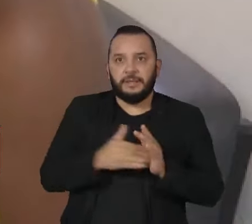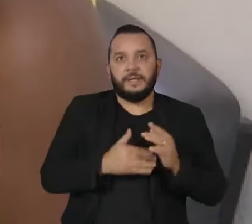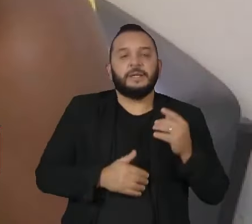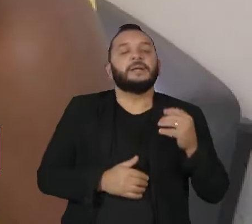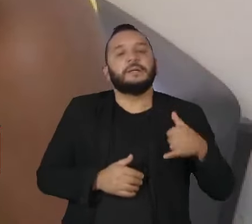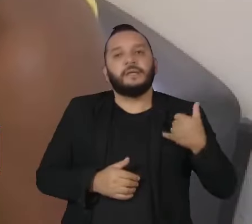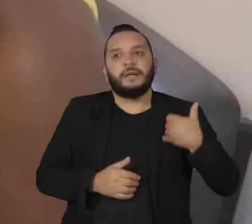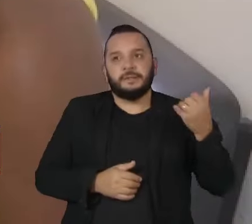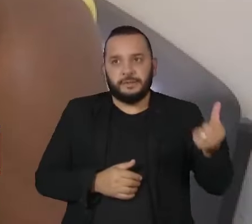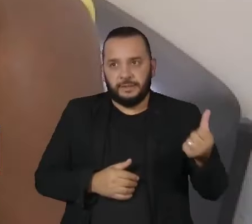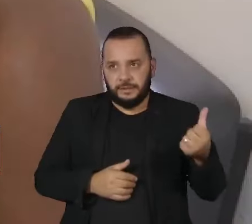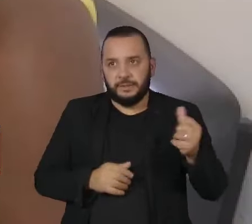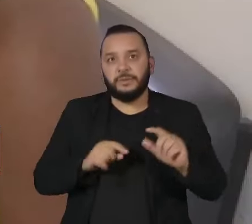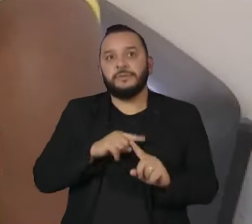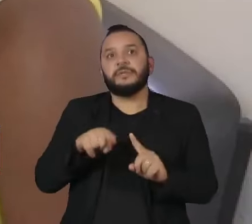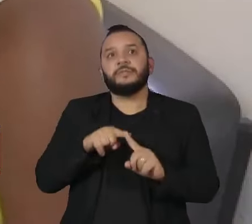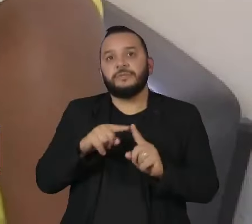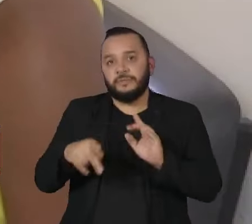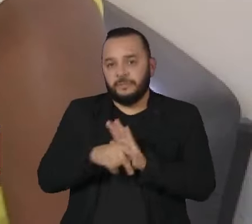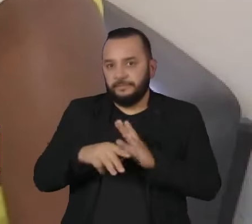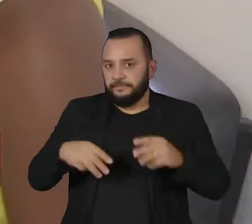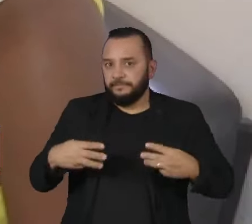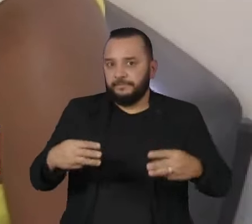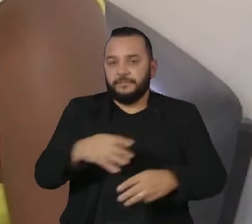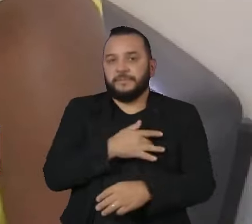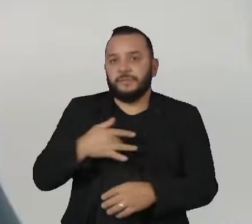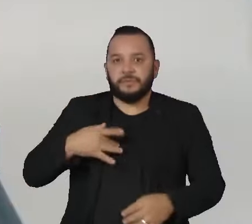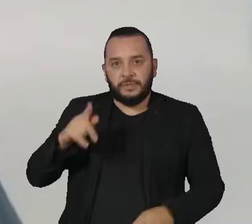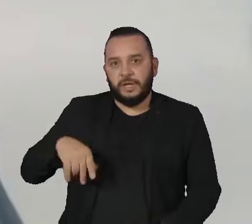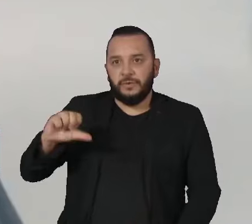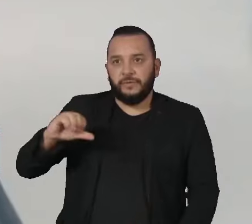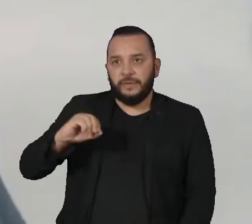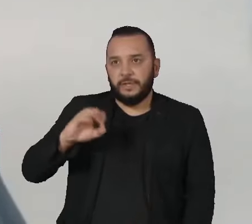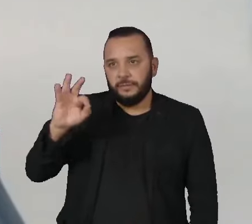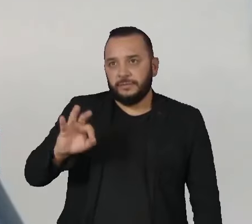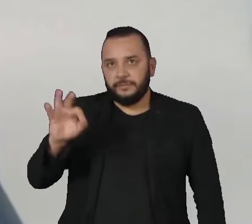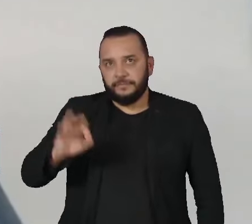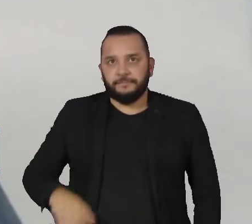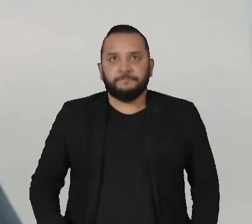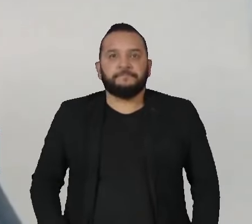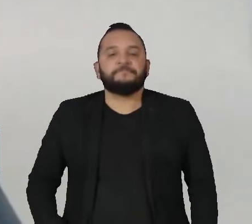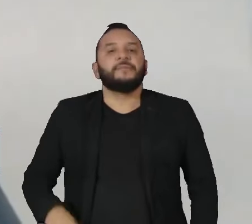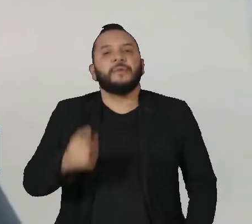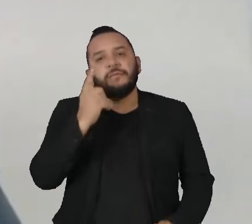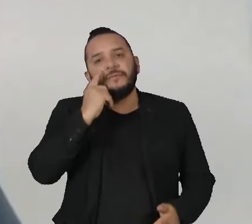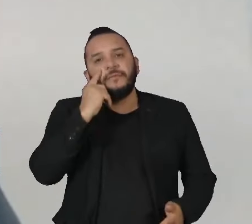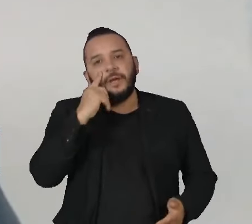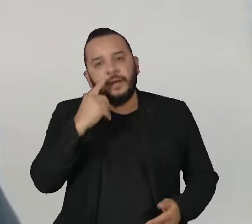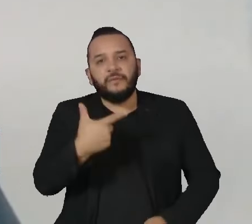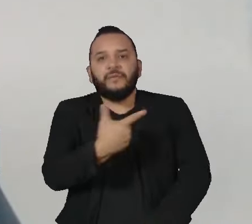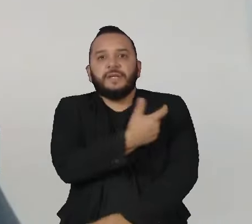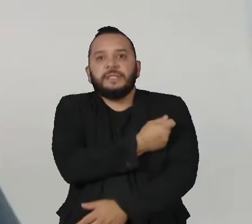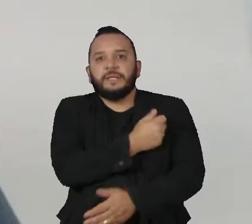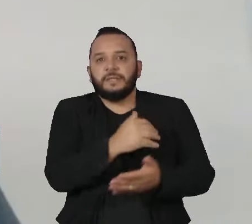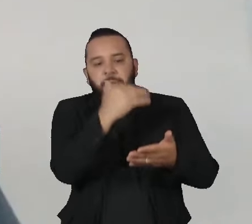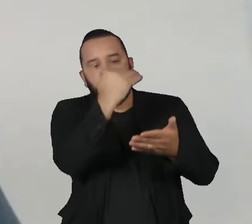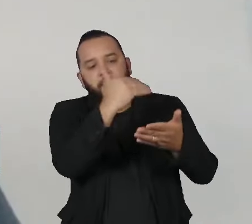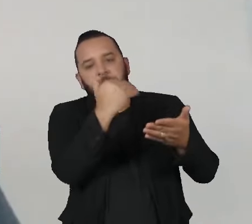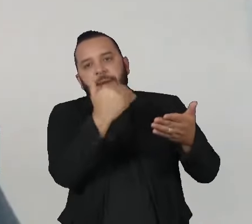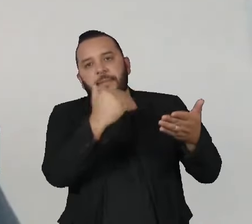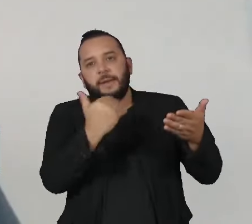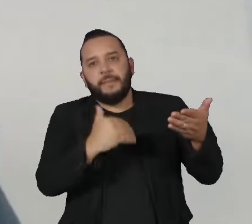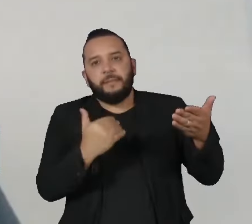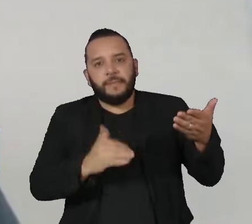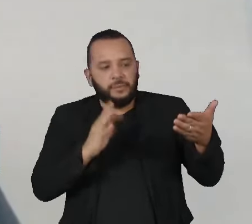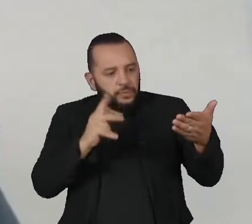Ministério da Saúde é vacinar 90% delas. A carteira de vacinação das crianças deve sempre estar em um